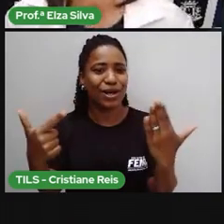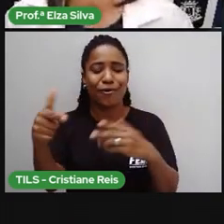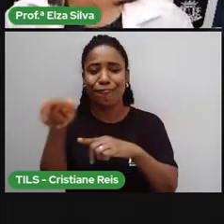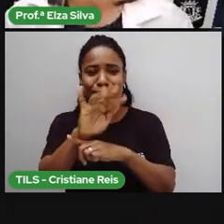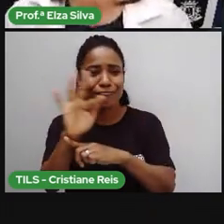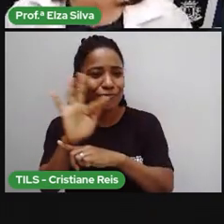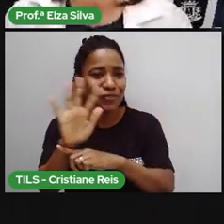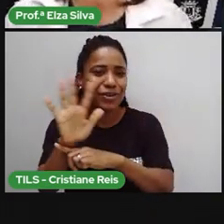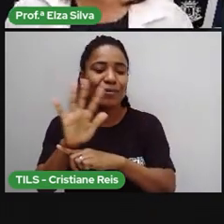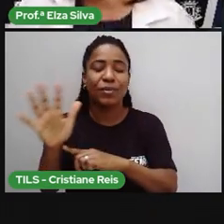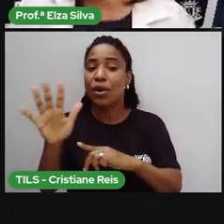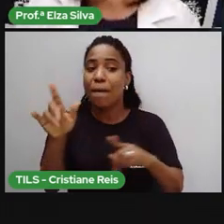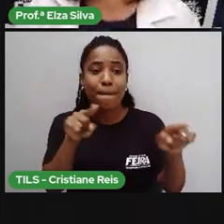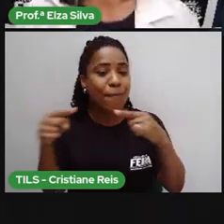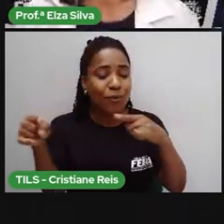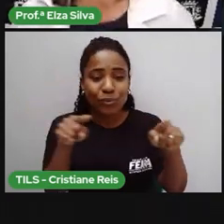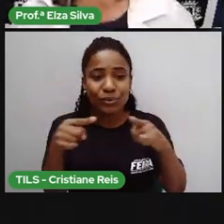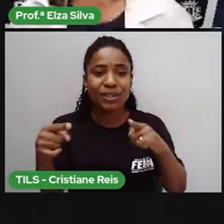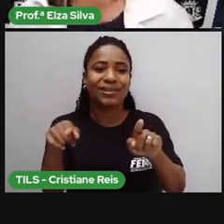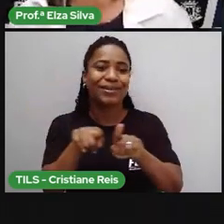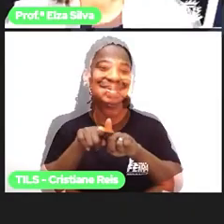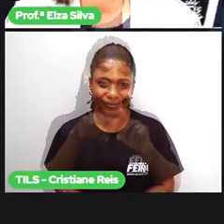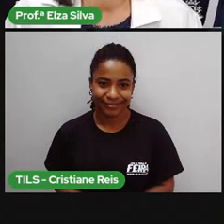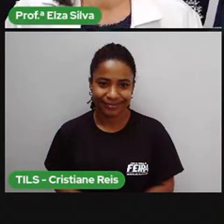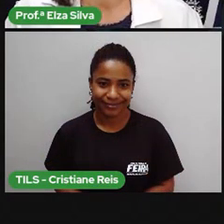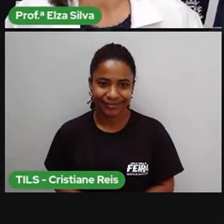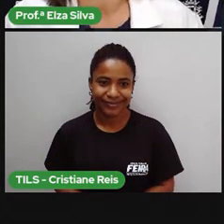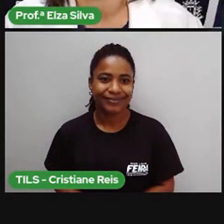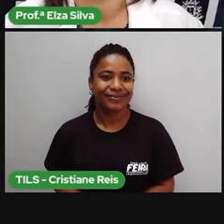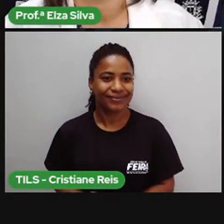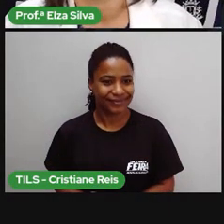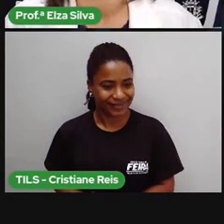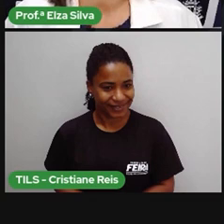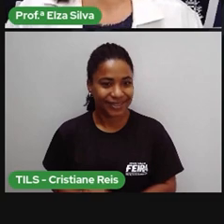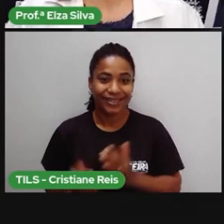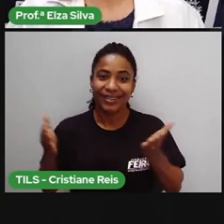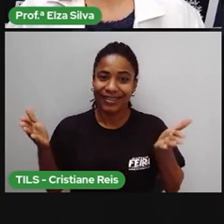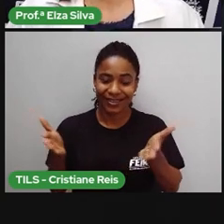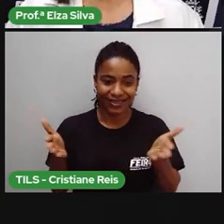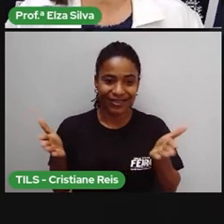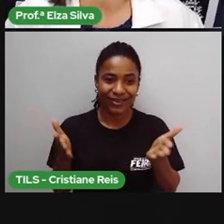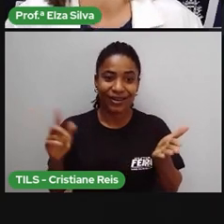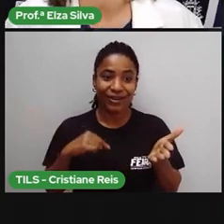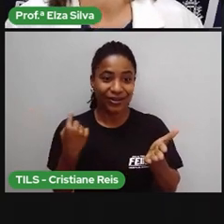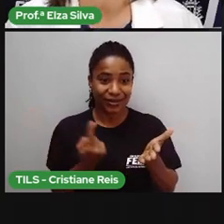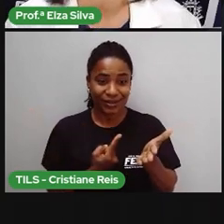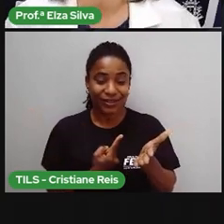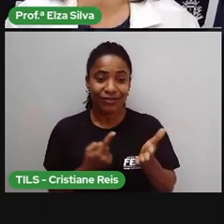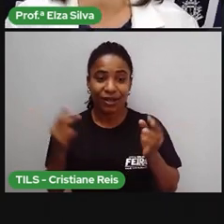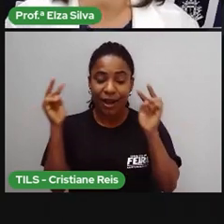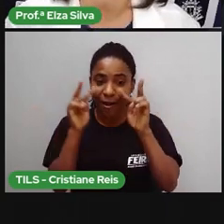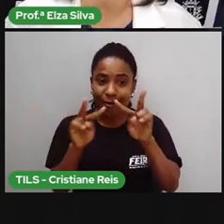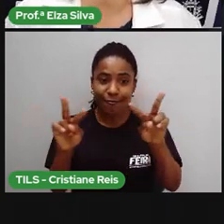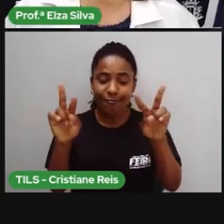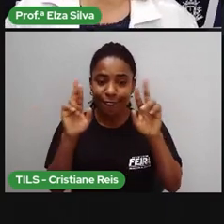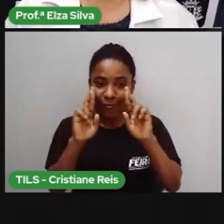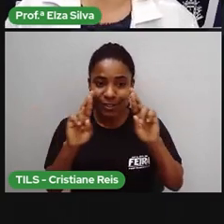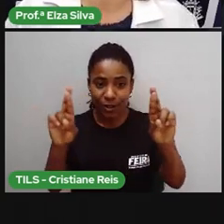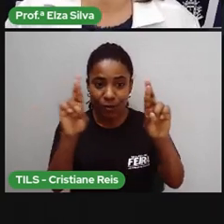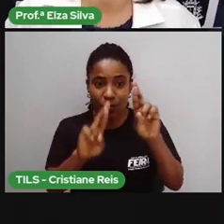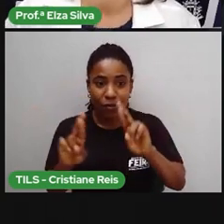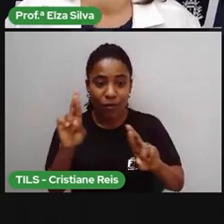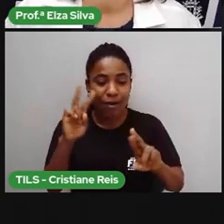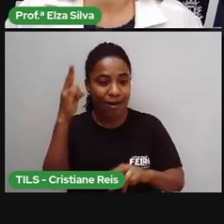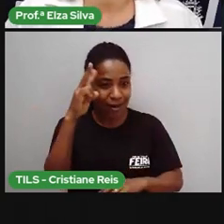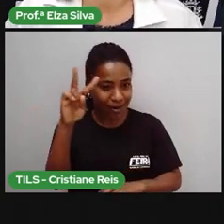filmes, músicas e internet. Vamos então agora fazer a revisão sobre tudo que nós aprendemos